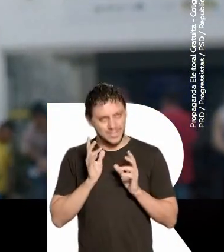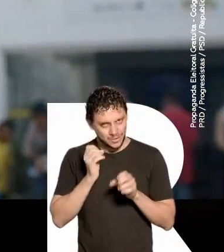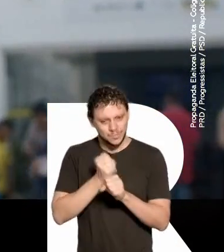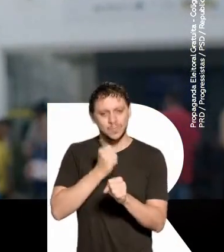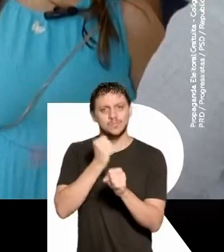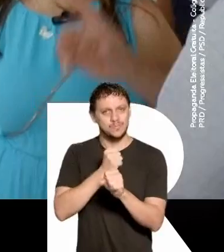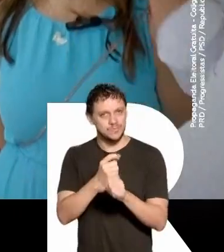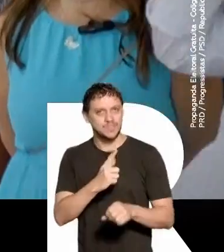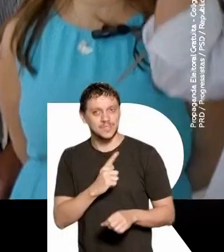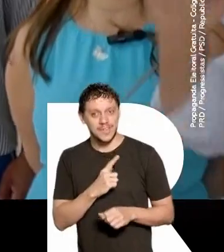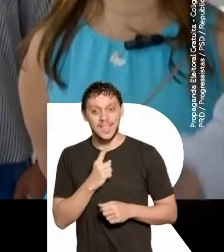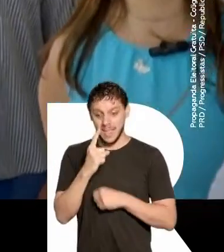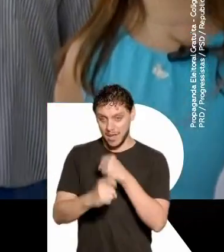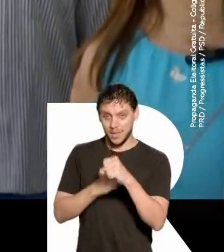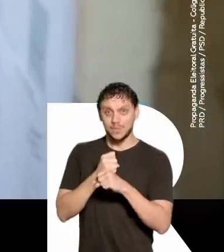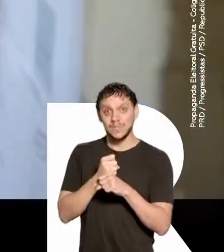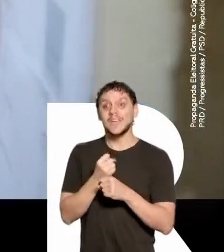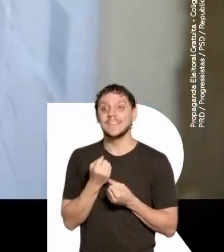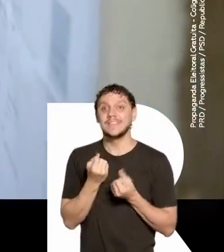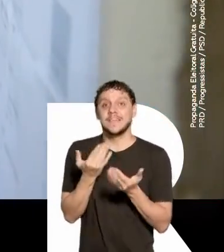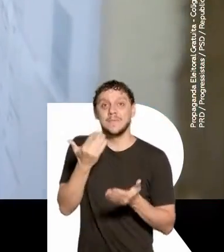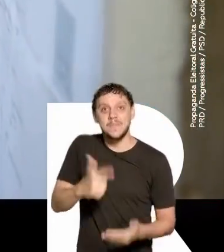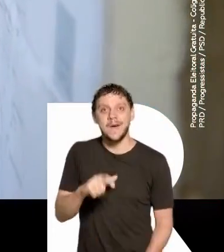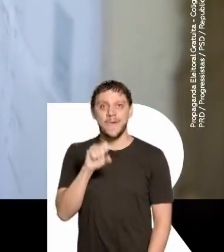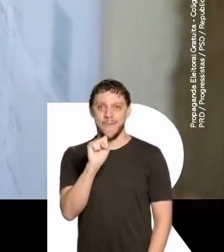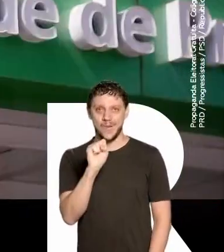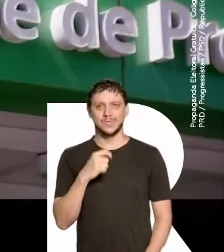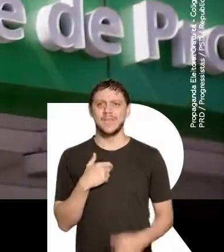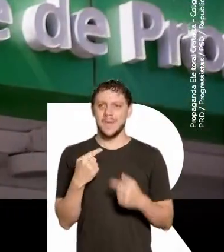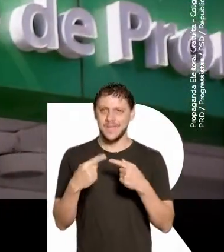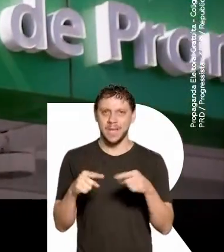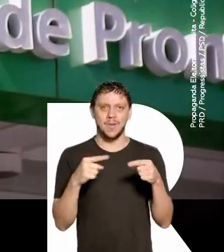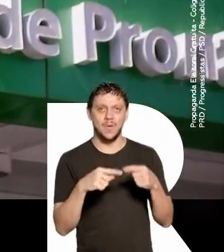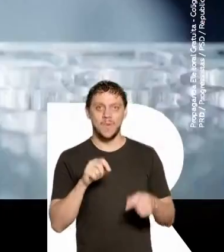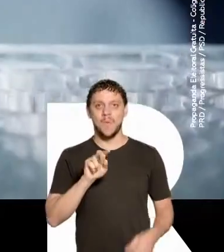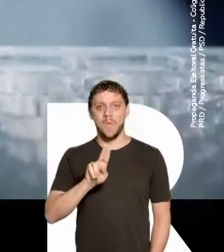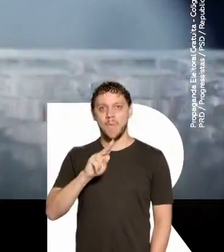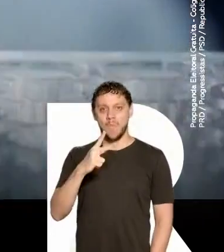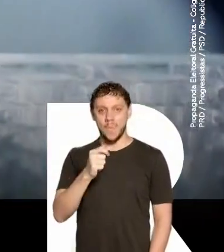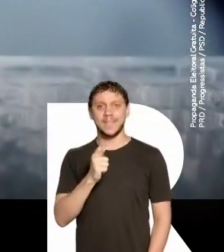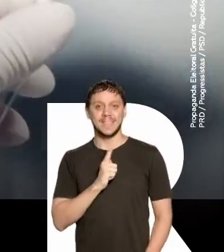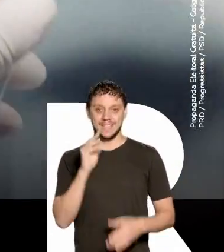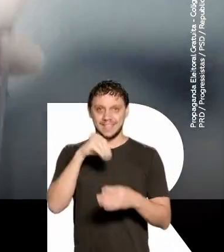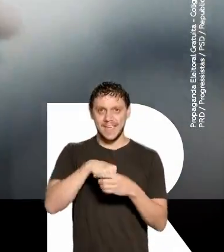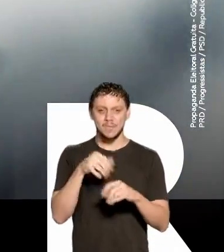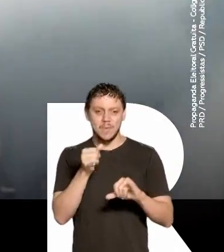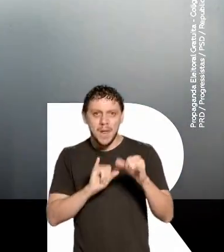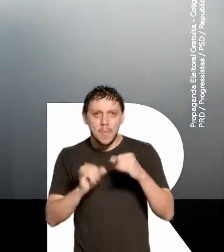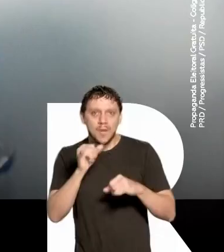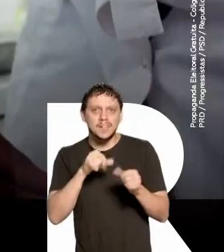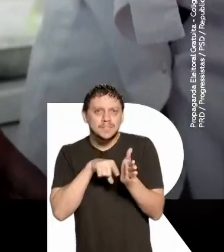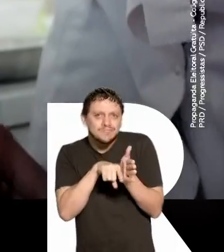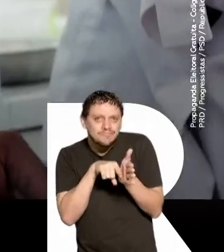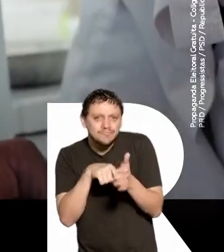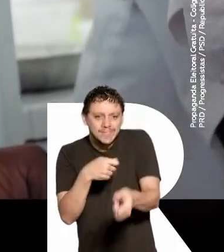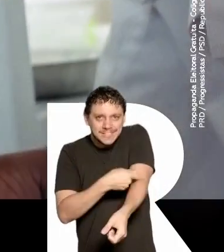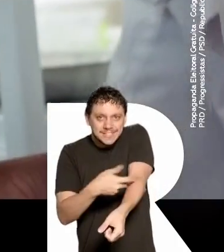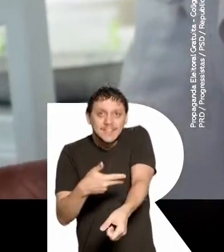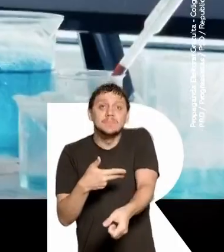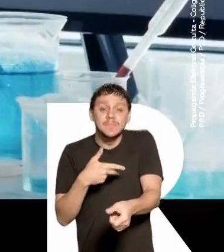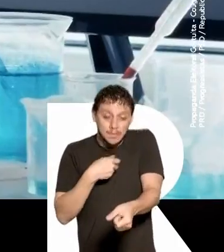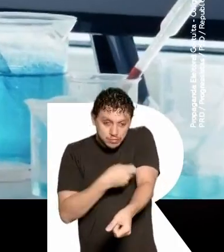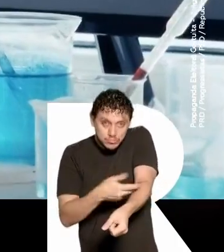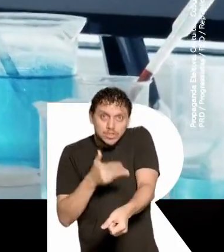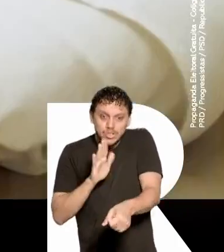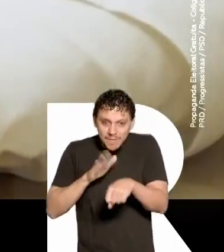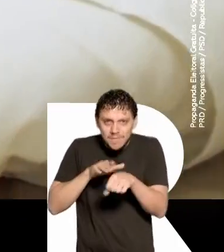construção, que eu vou entregar ano que vem mais oito. As UFAs que eu estou inaugurando, já tem o laboratório dentro. Portanto, coleta, já